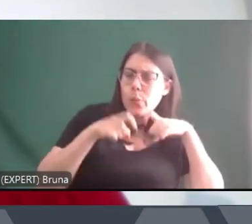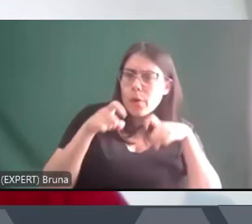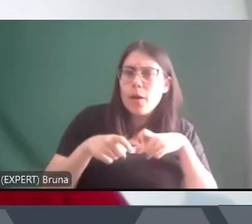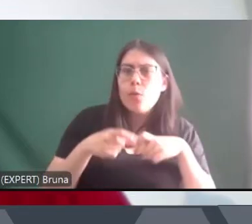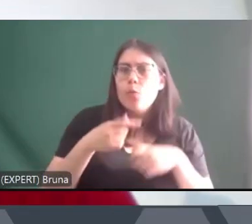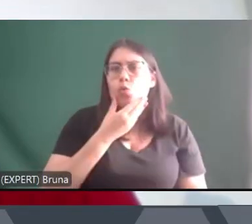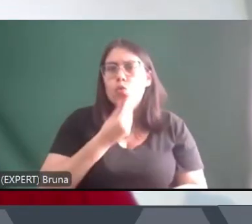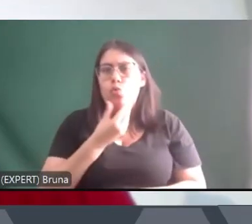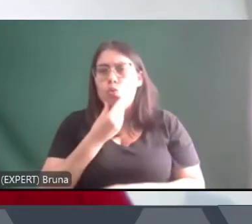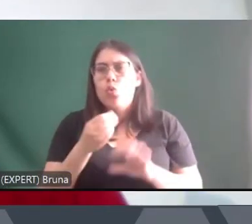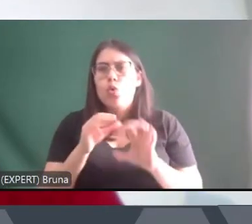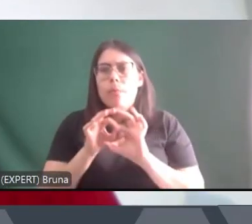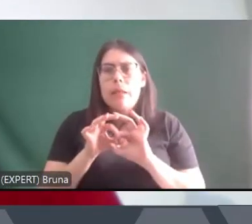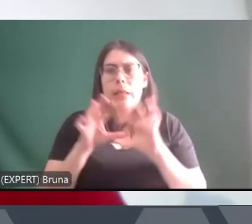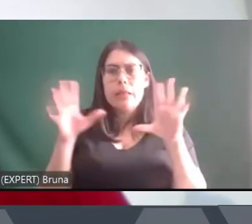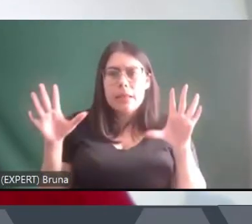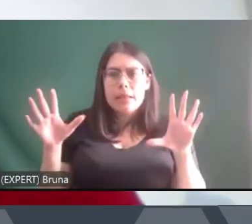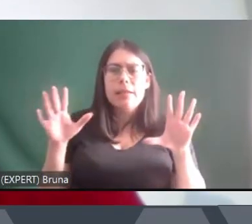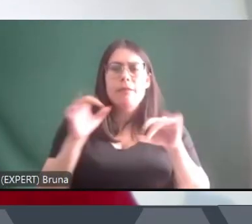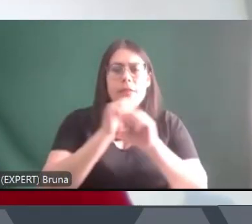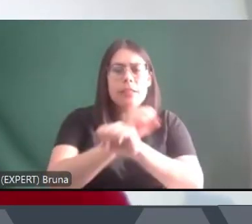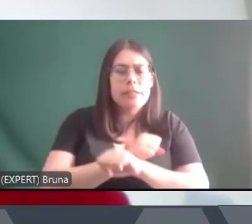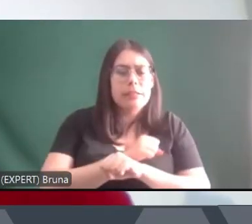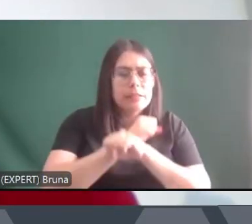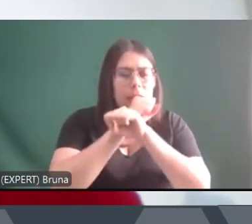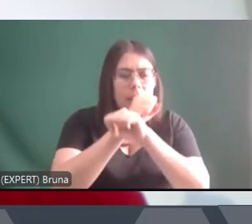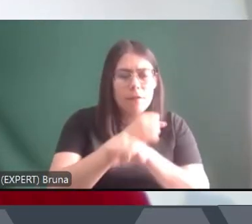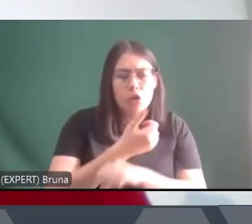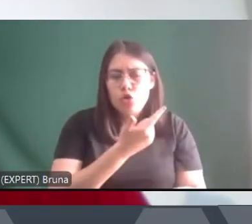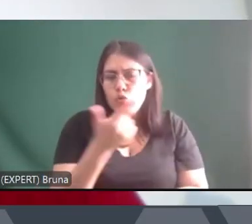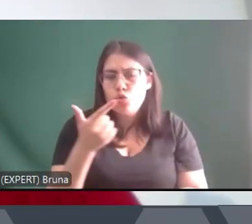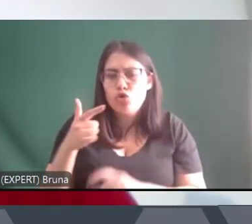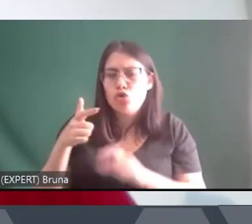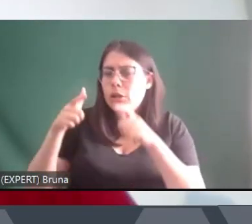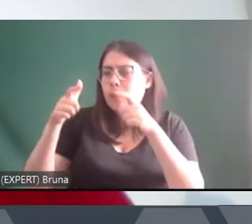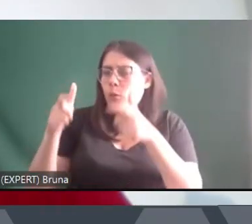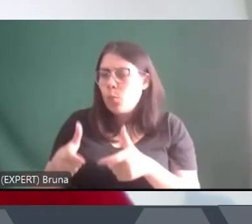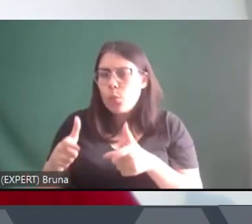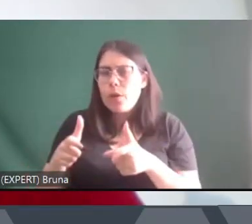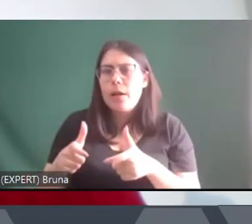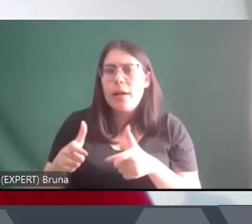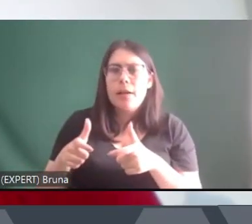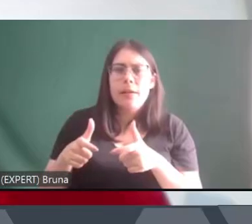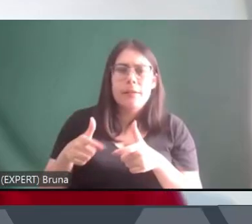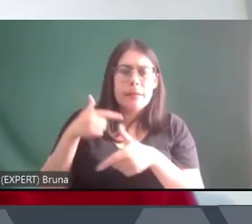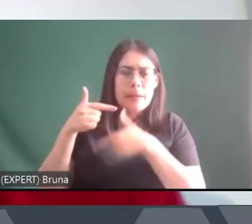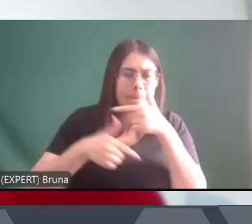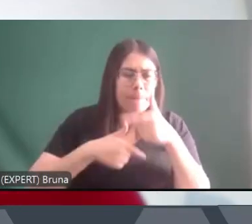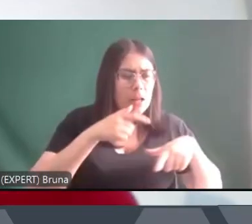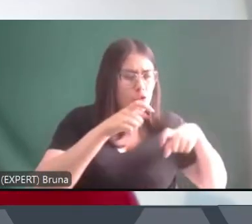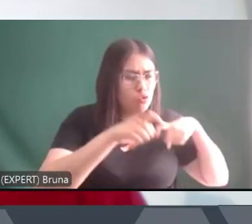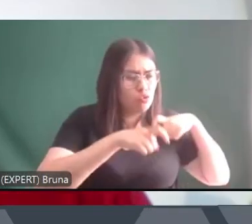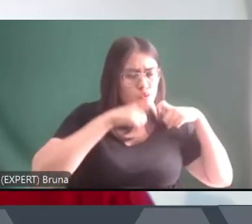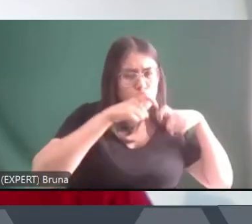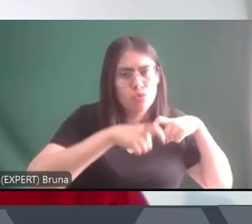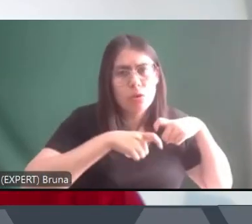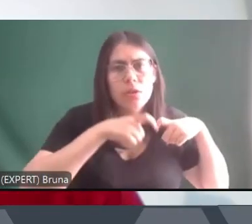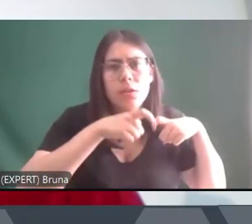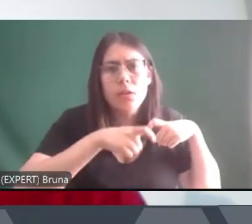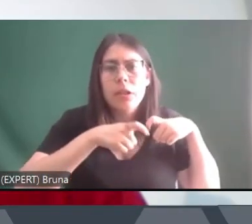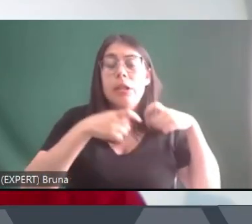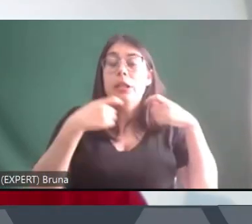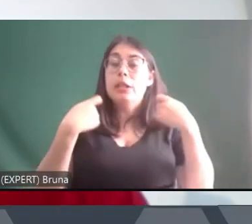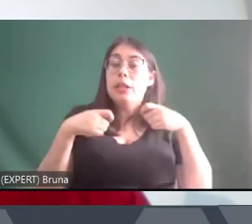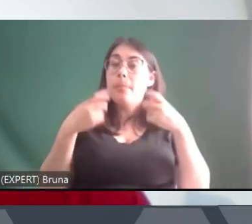livre, recém saído da escravidão, sem propriedade, que trabalhava numa agricultura na roça, na agricultura de subsistência e que